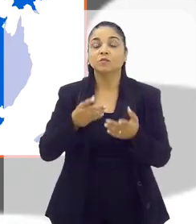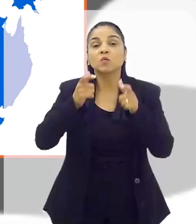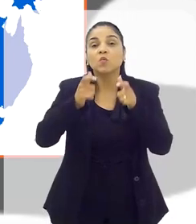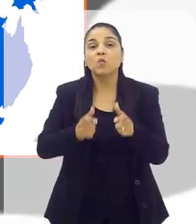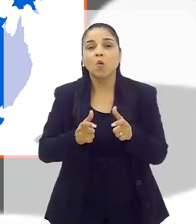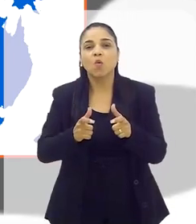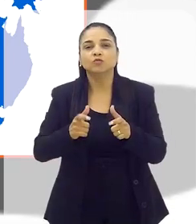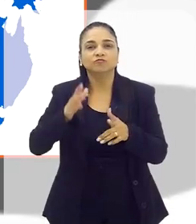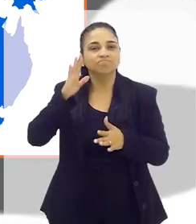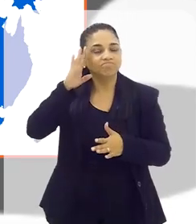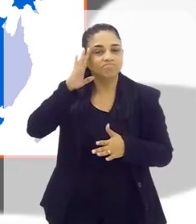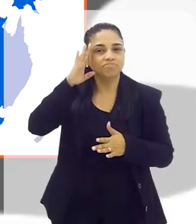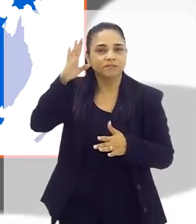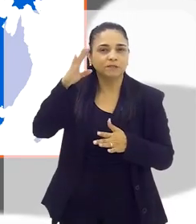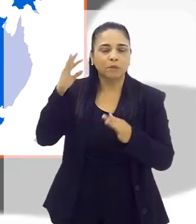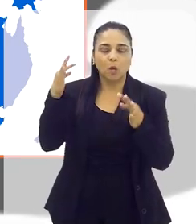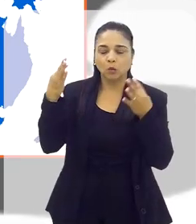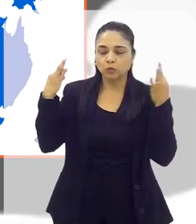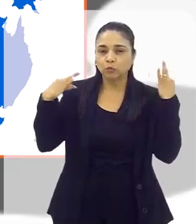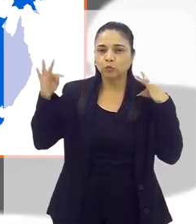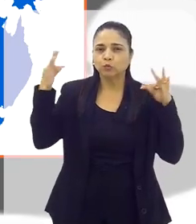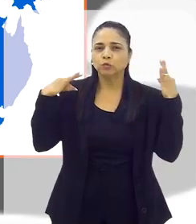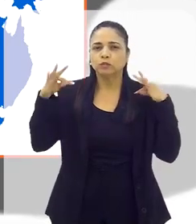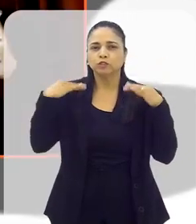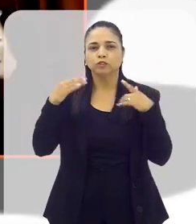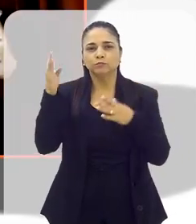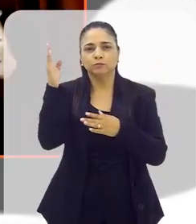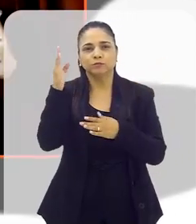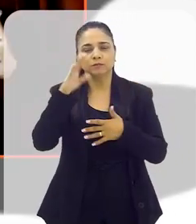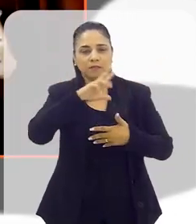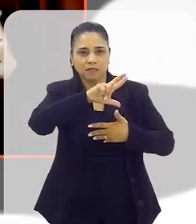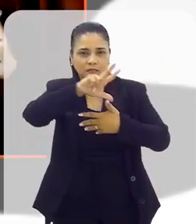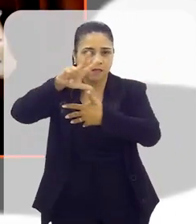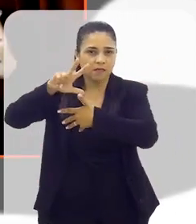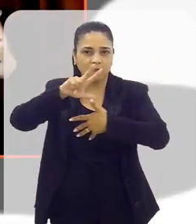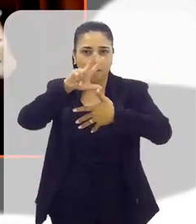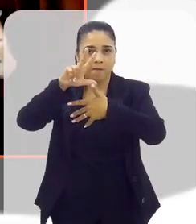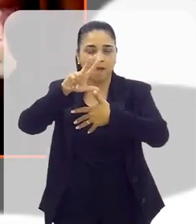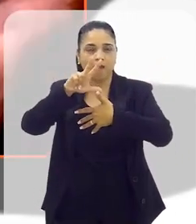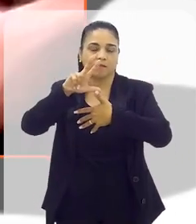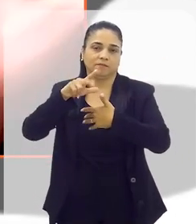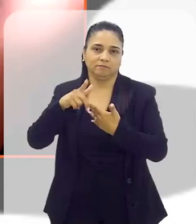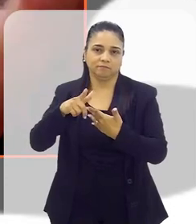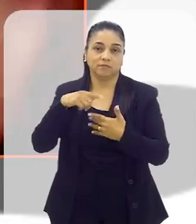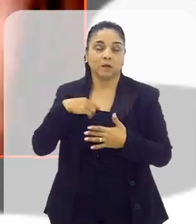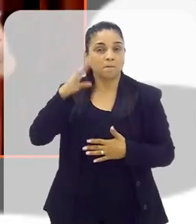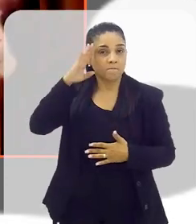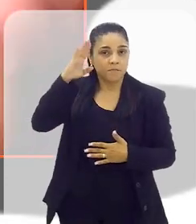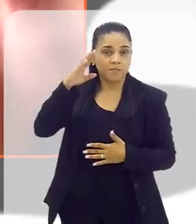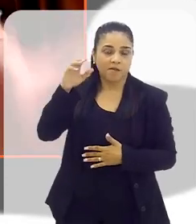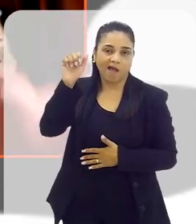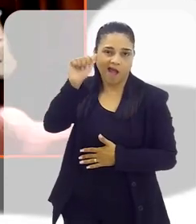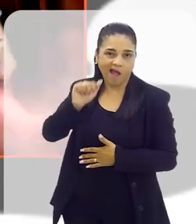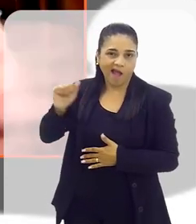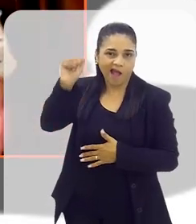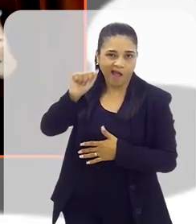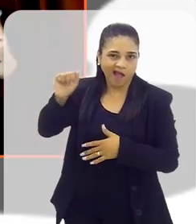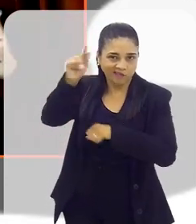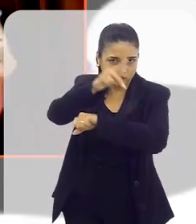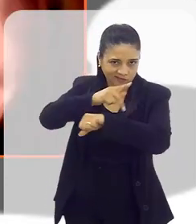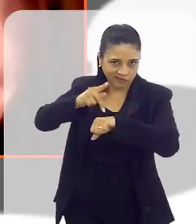onde são os mercados prioritários na América Latina? Olha, os mercados prioritários para nós são, primeiro, a Argentina,